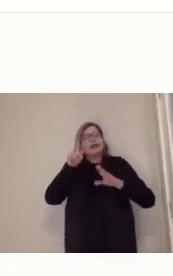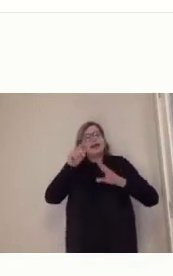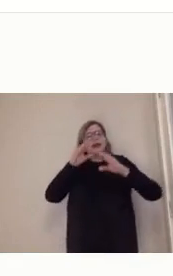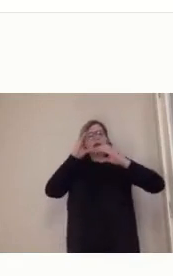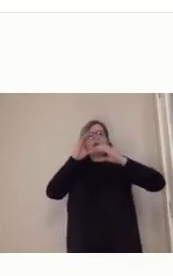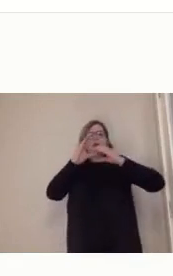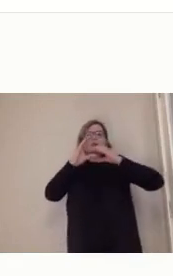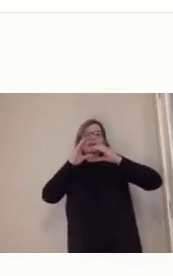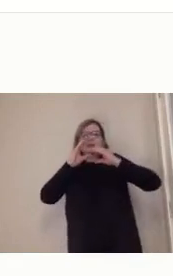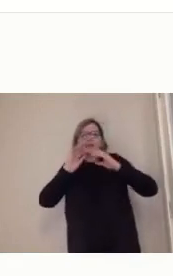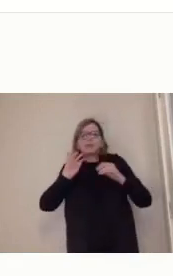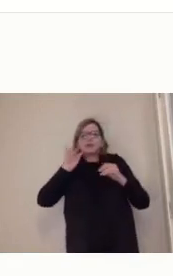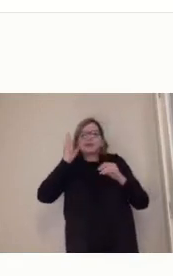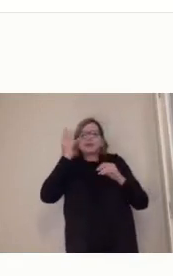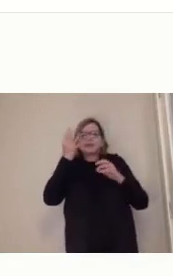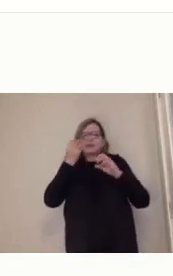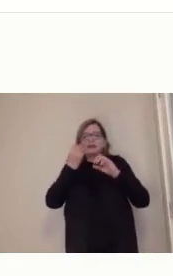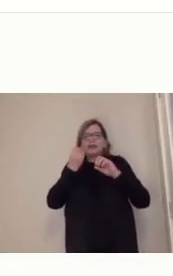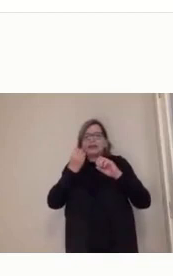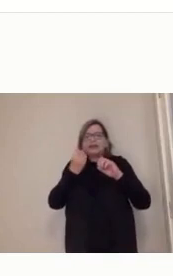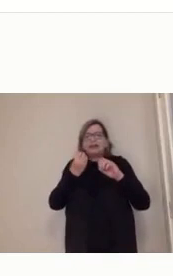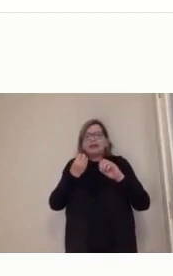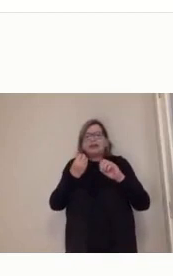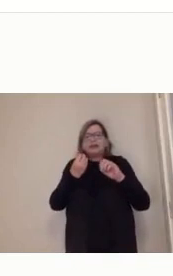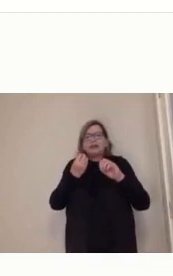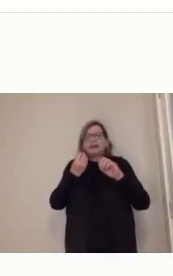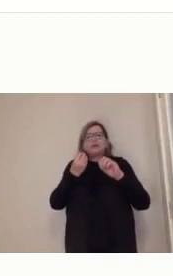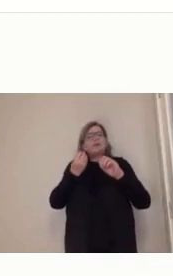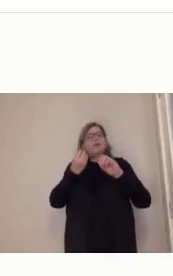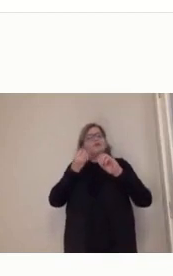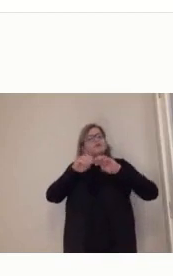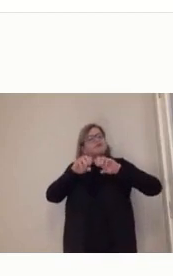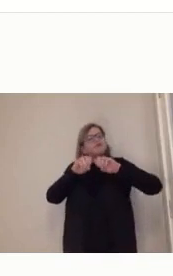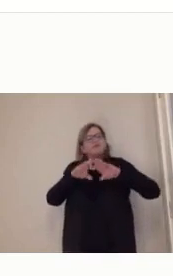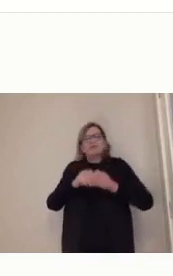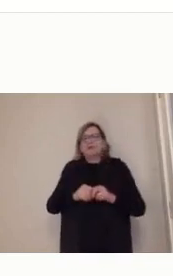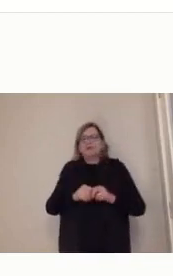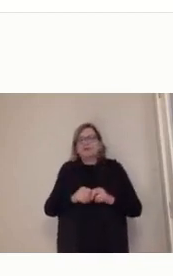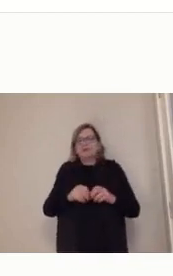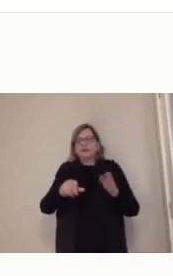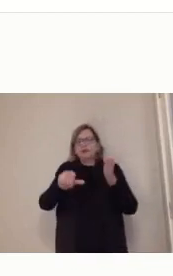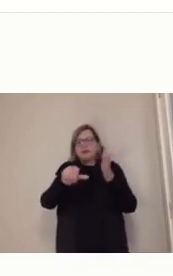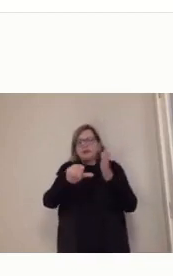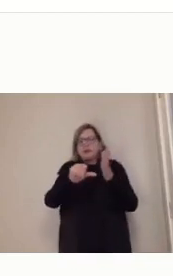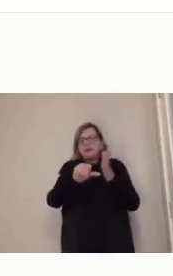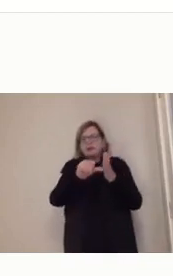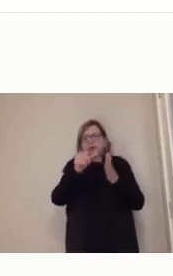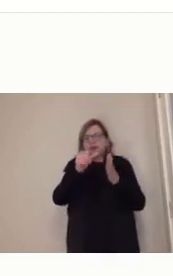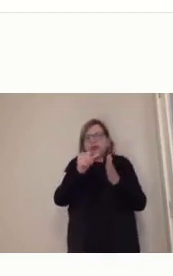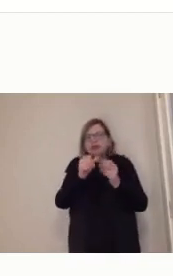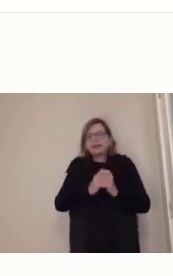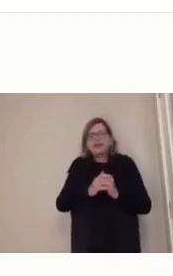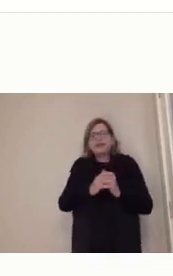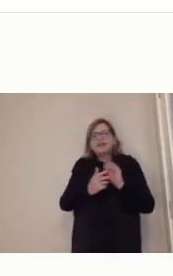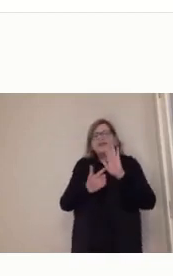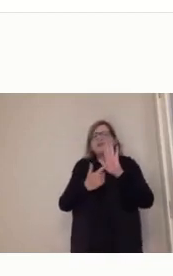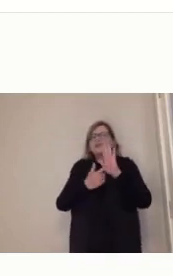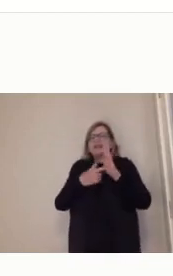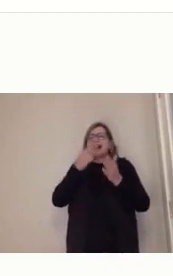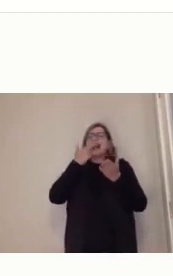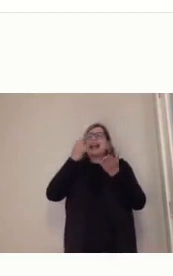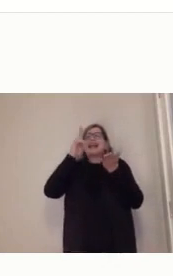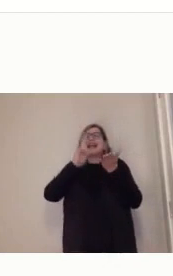correspondência. Então, vou falar rapidinho, mas você veja que em 1892 nós já tínhamos na Universidade de Chicago